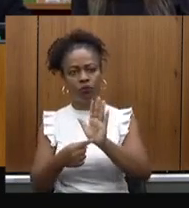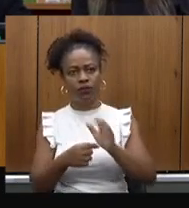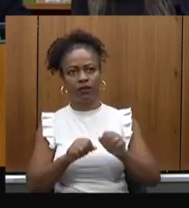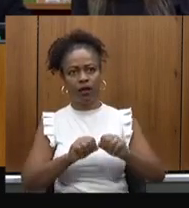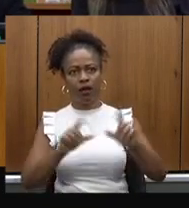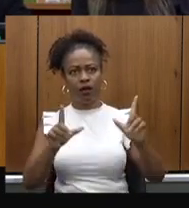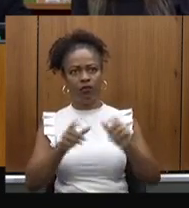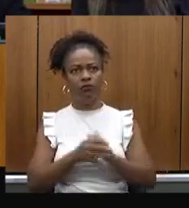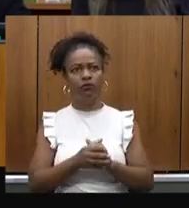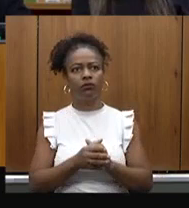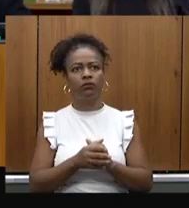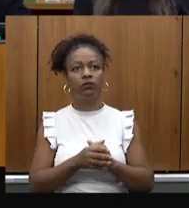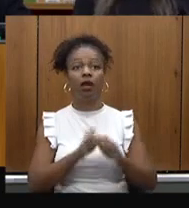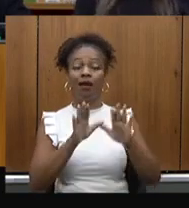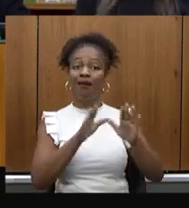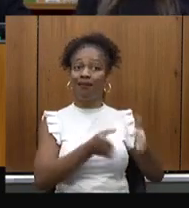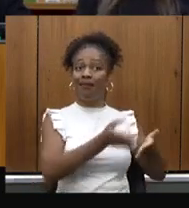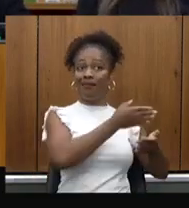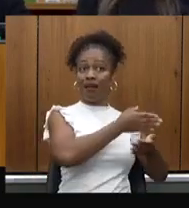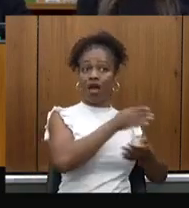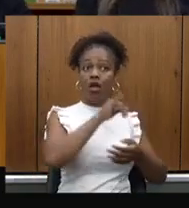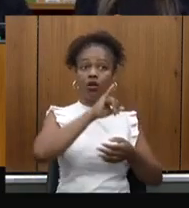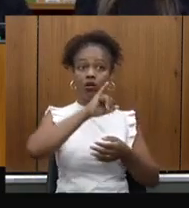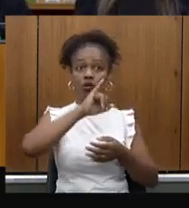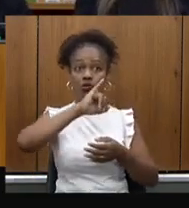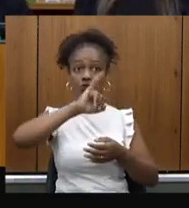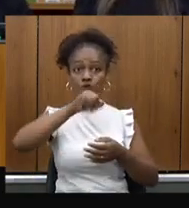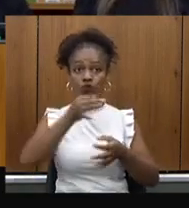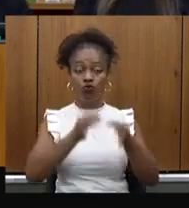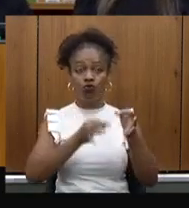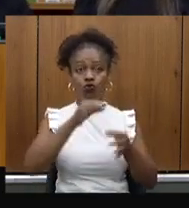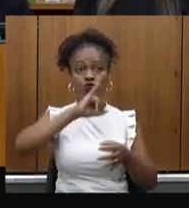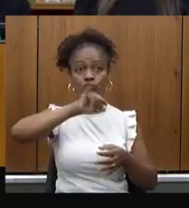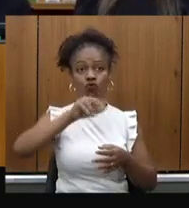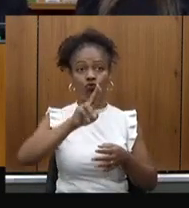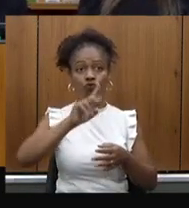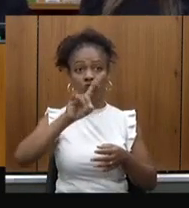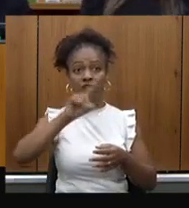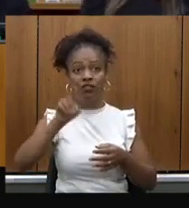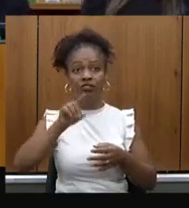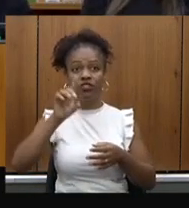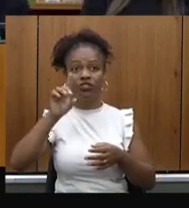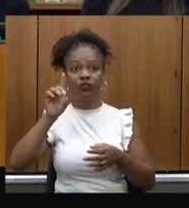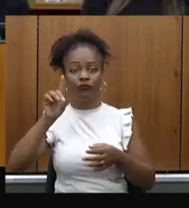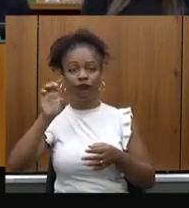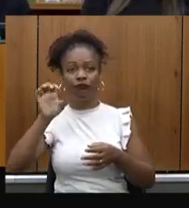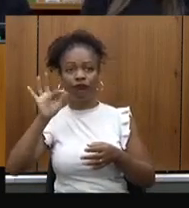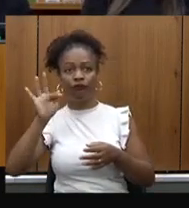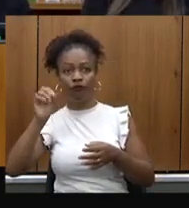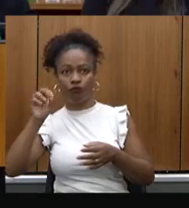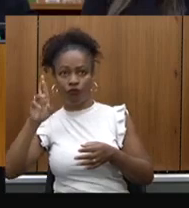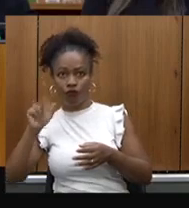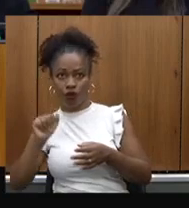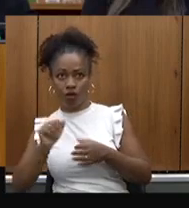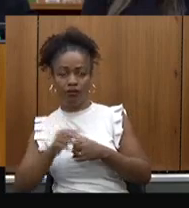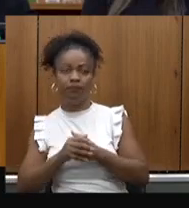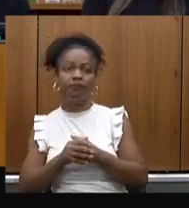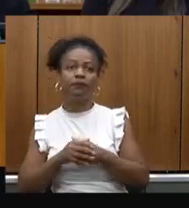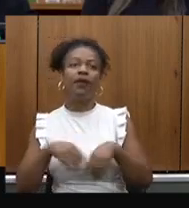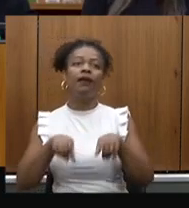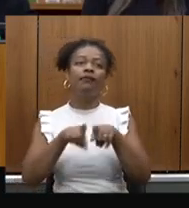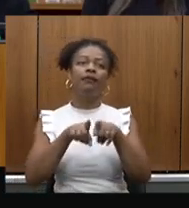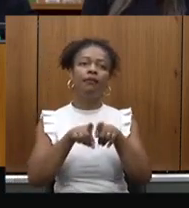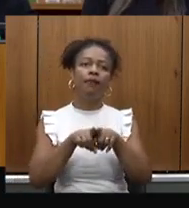de Juiz de Fora, que passa por um processo de avaliação da estrutura, e a ordem de início